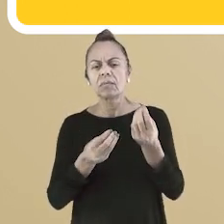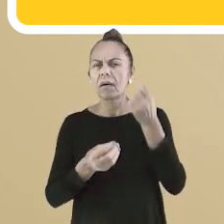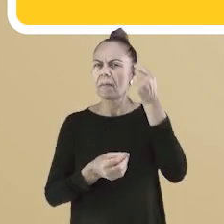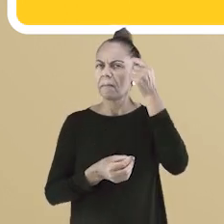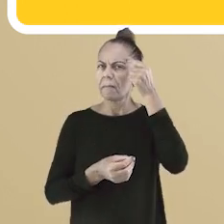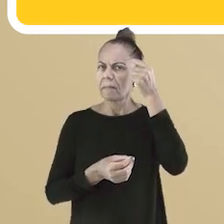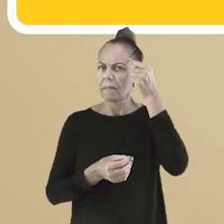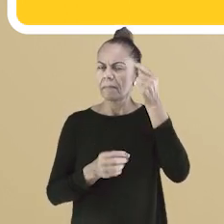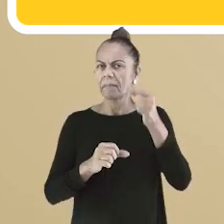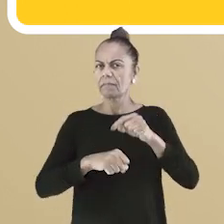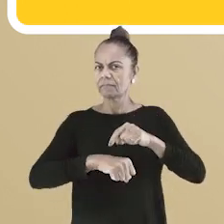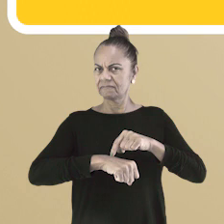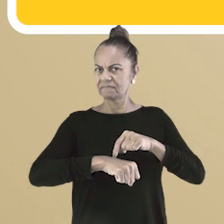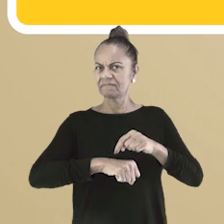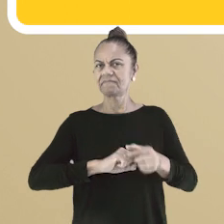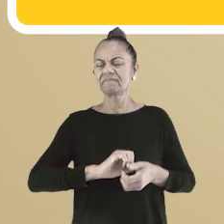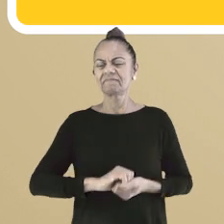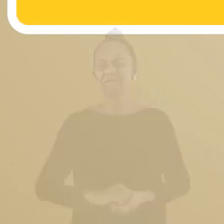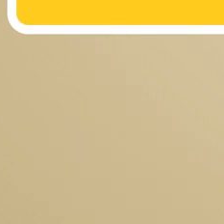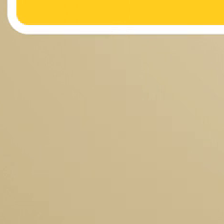Um tempo para vocês pensarem.